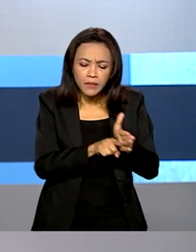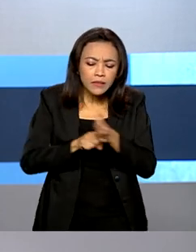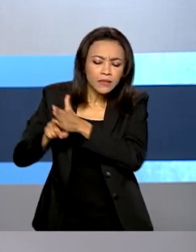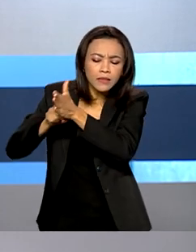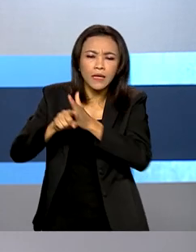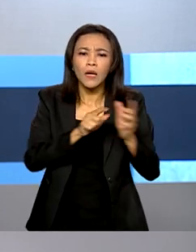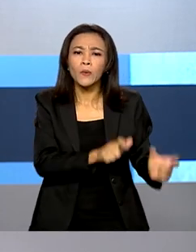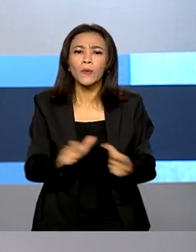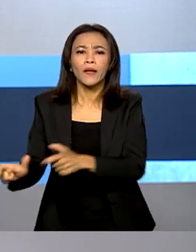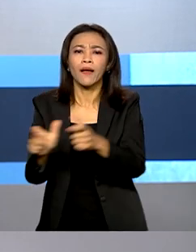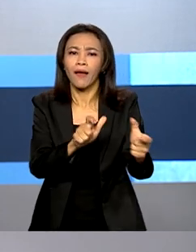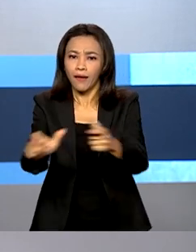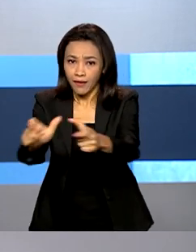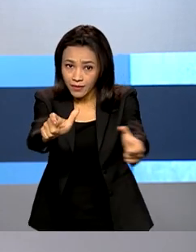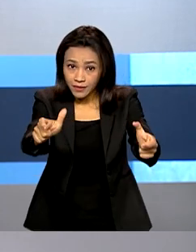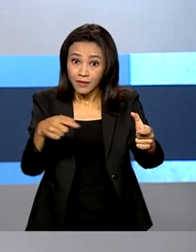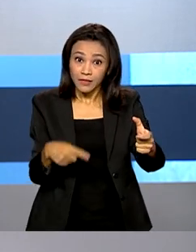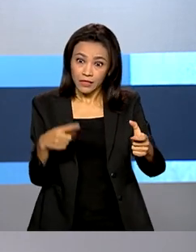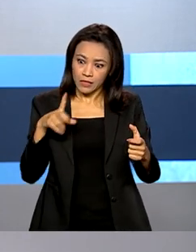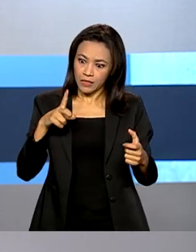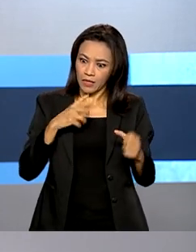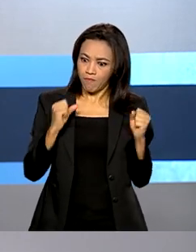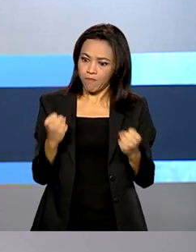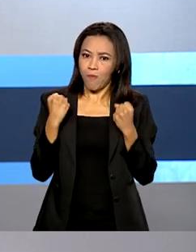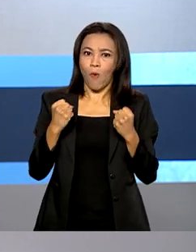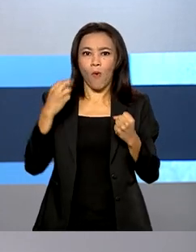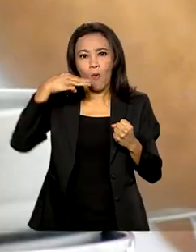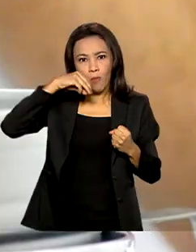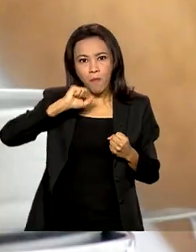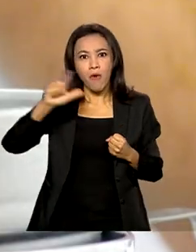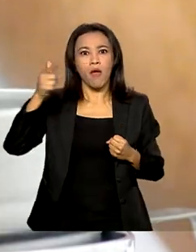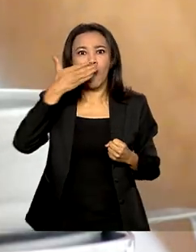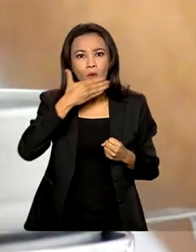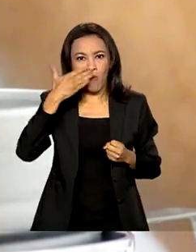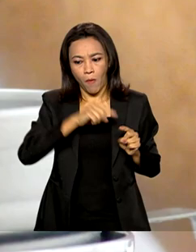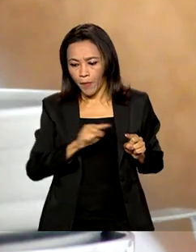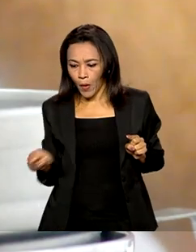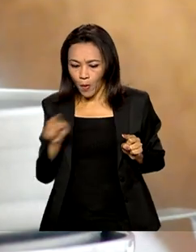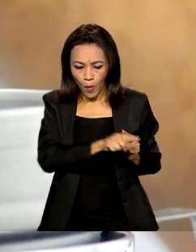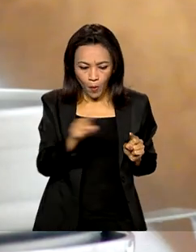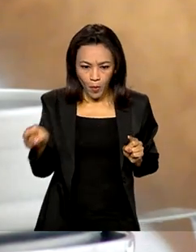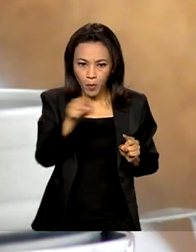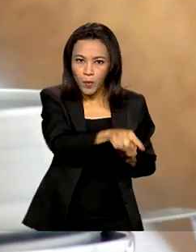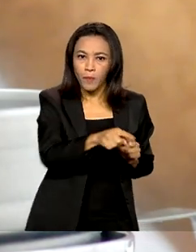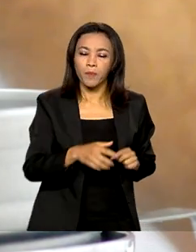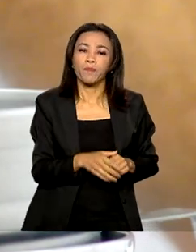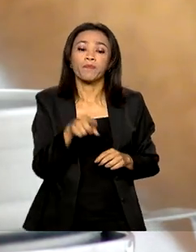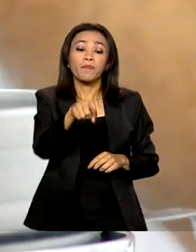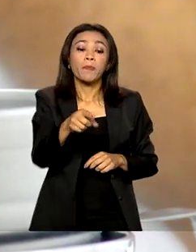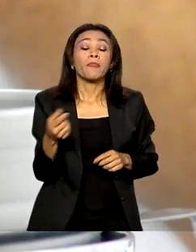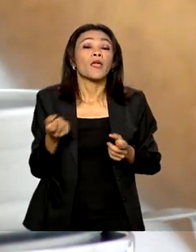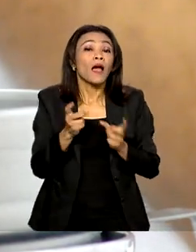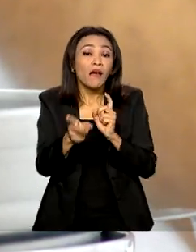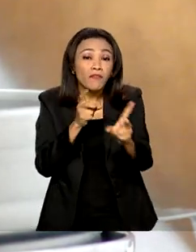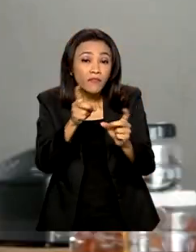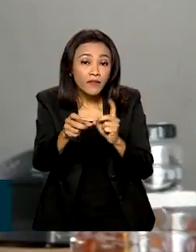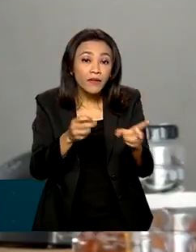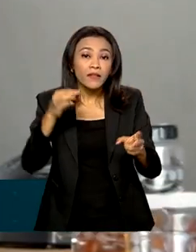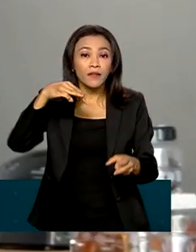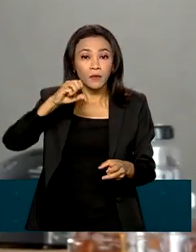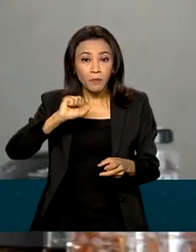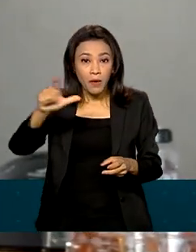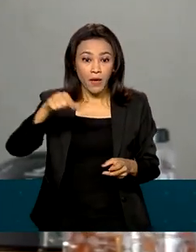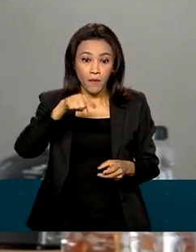potencial em localidades integrantes da Rota do Mel. O Doce Mercado do Mel é o carro-chefe